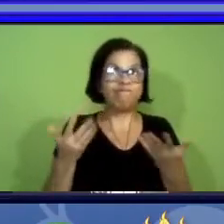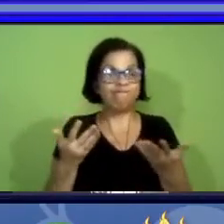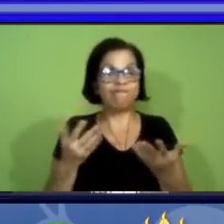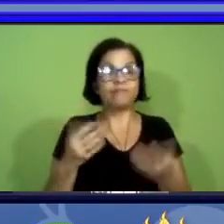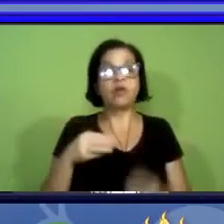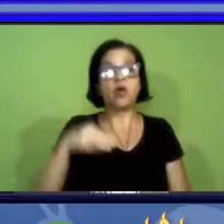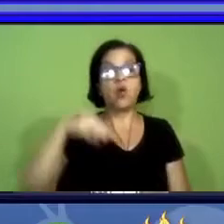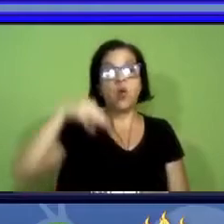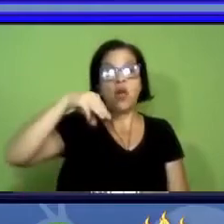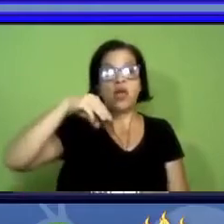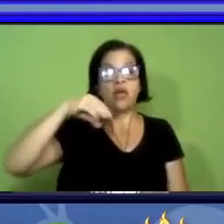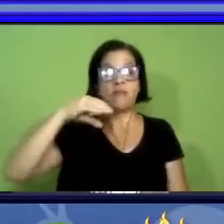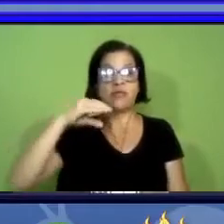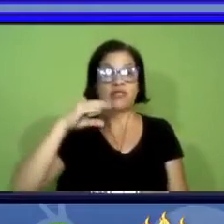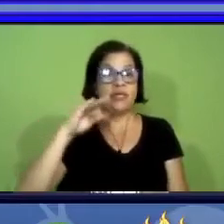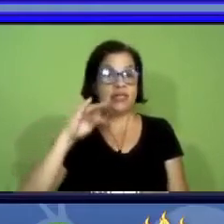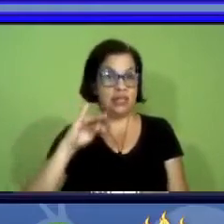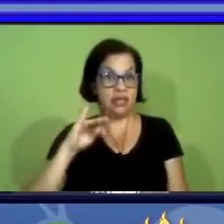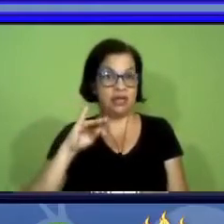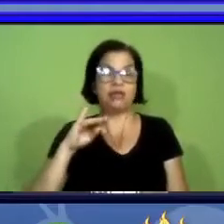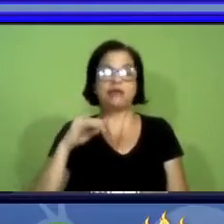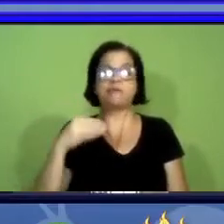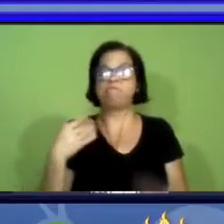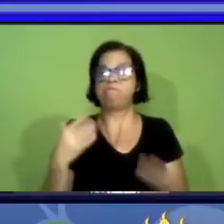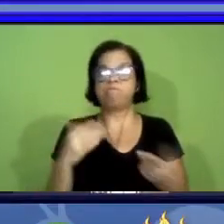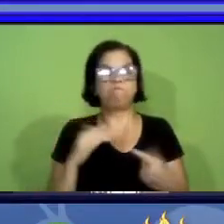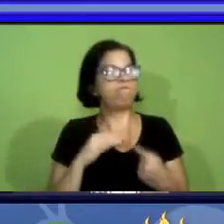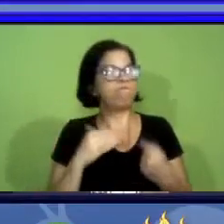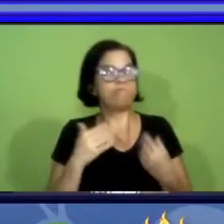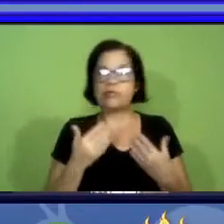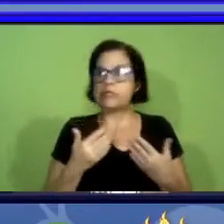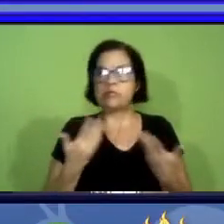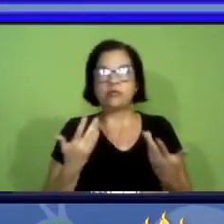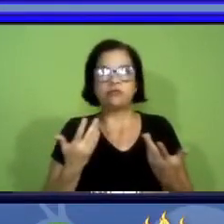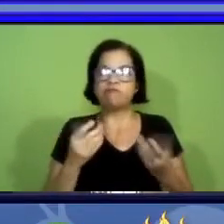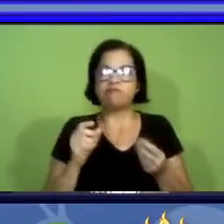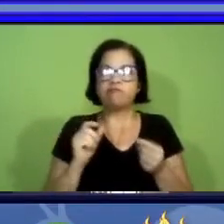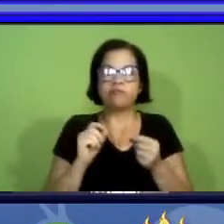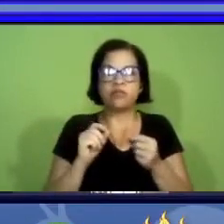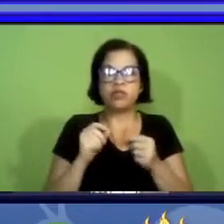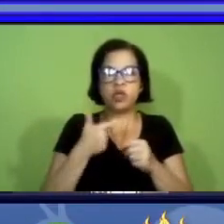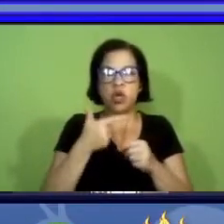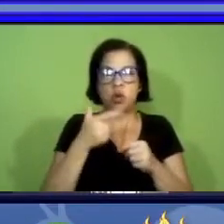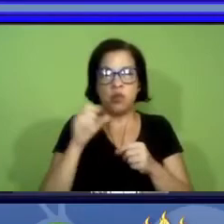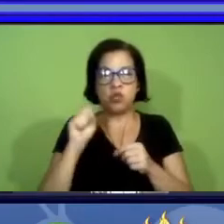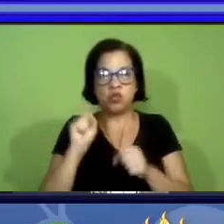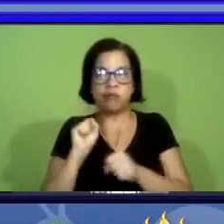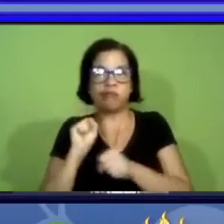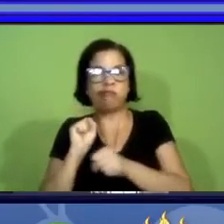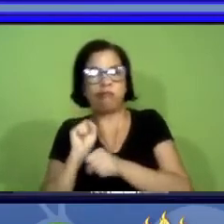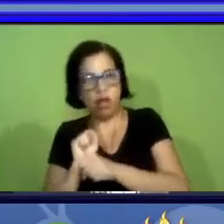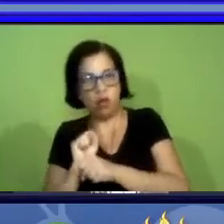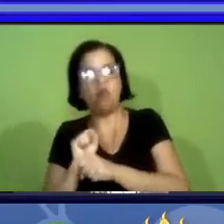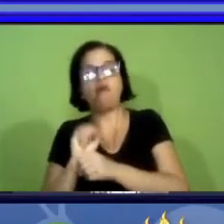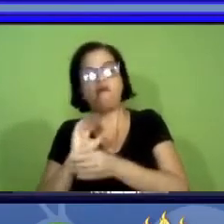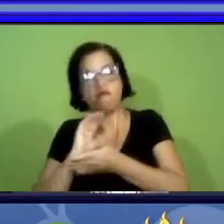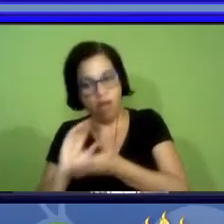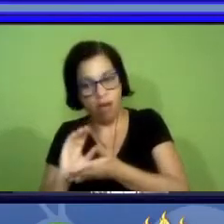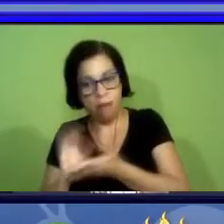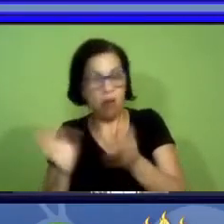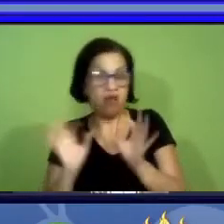não se manifestou mais desde 2018 quando deu o recurso financeiro